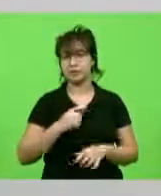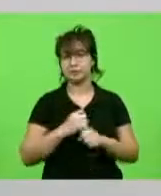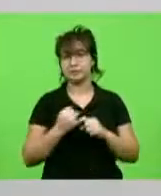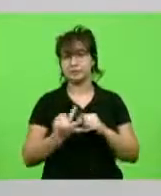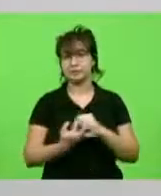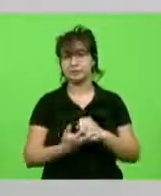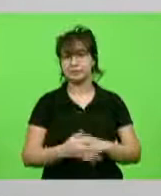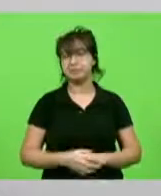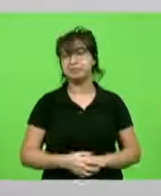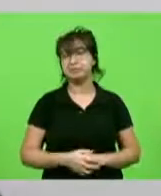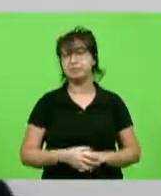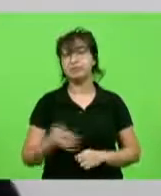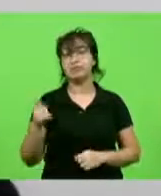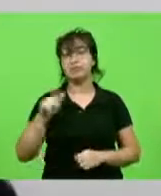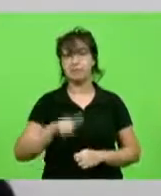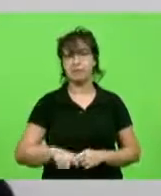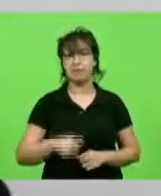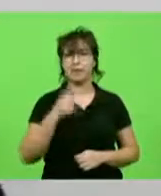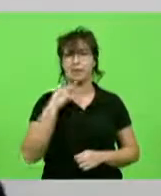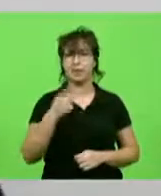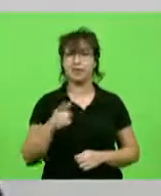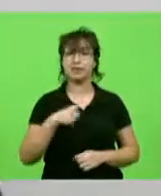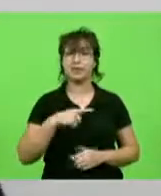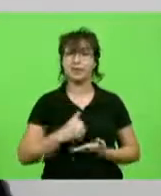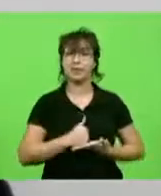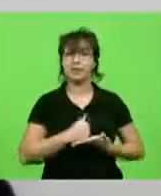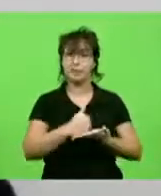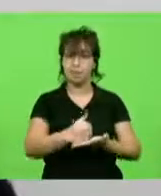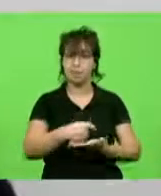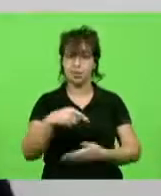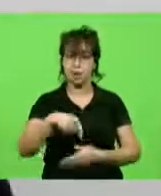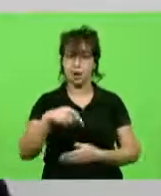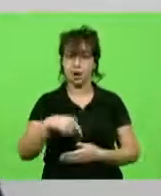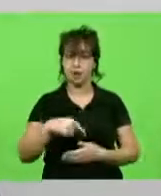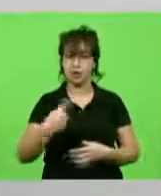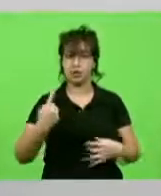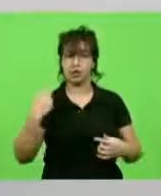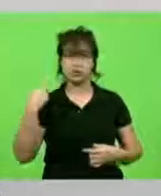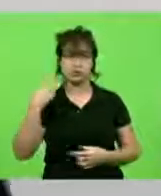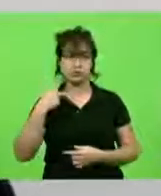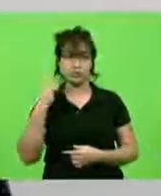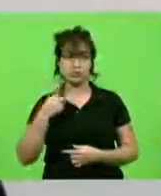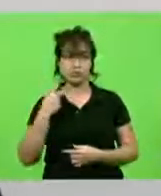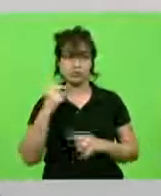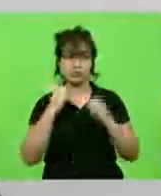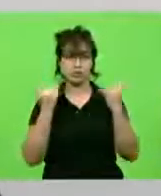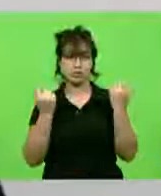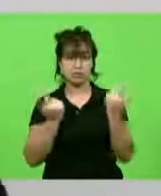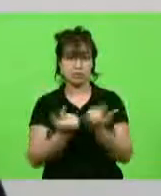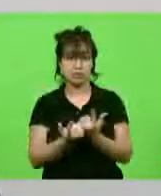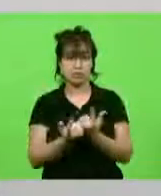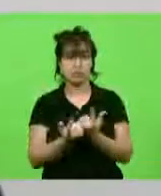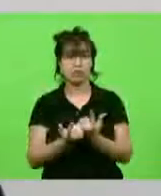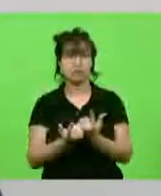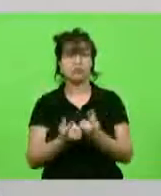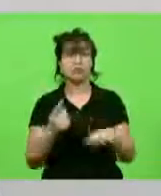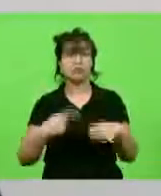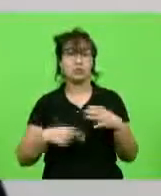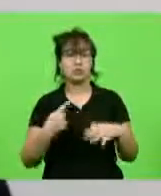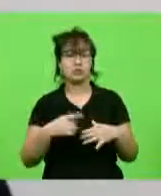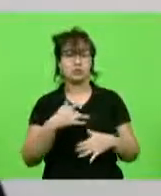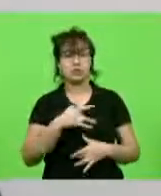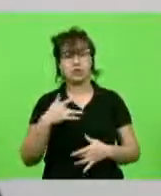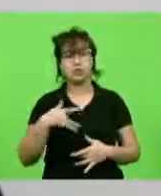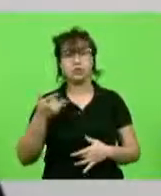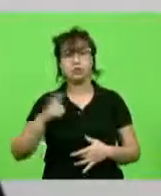importância porque houve um apoio desse parlamento como um todo, de modo fundamental da Comissão de Saúde, mas também na